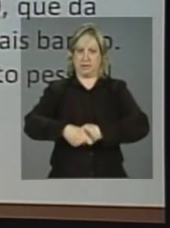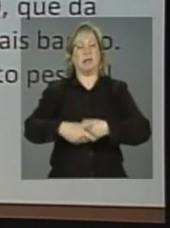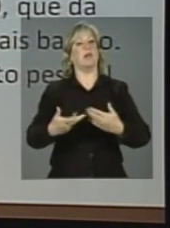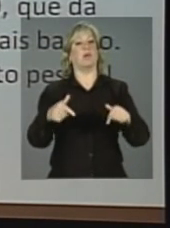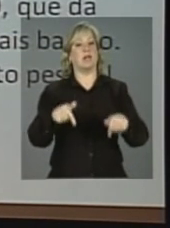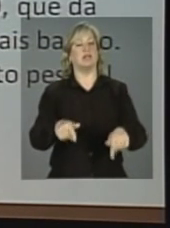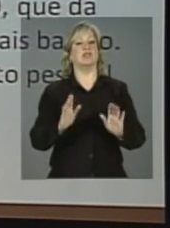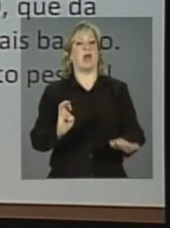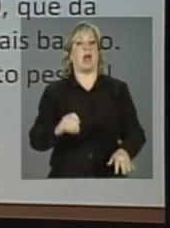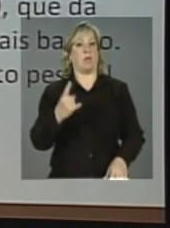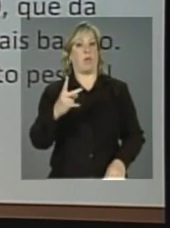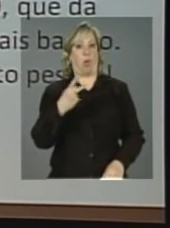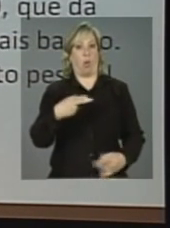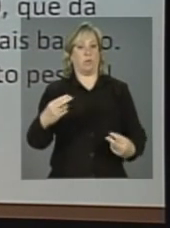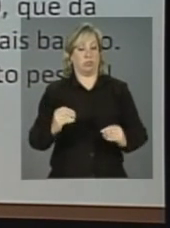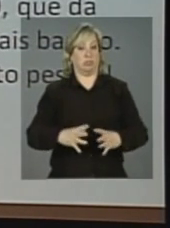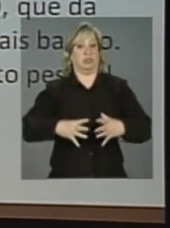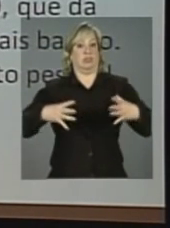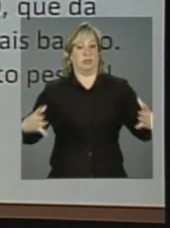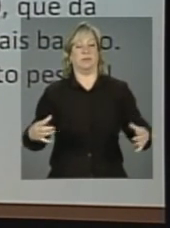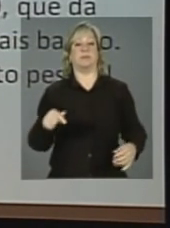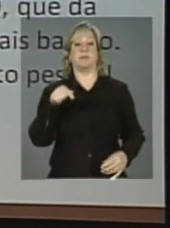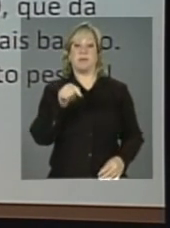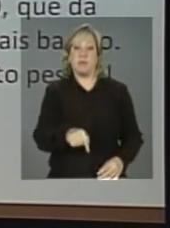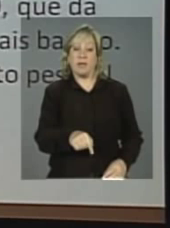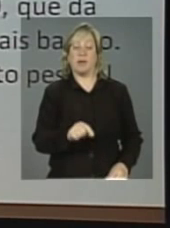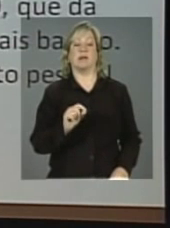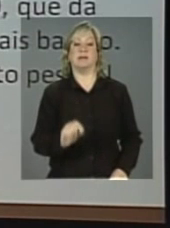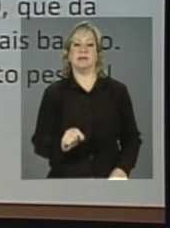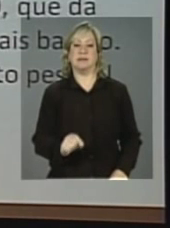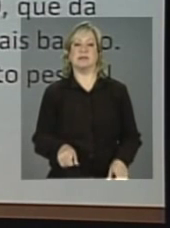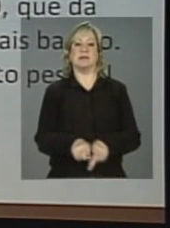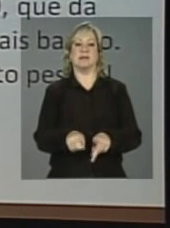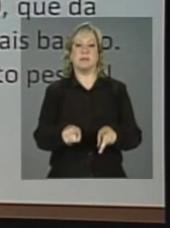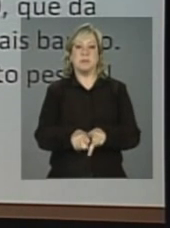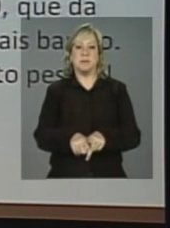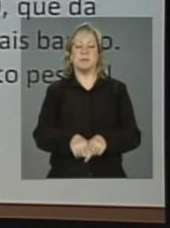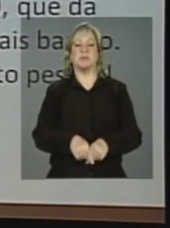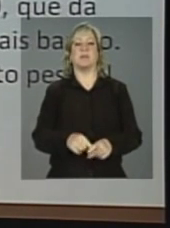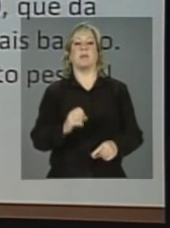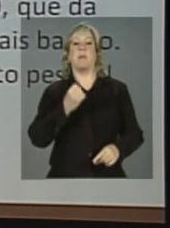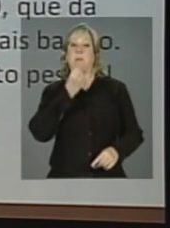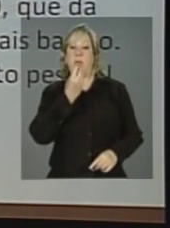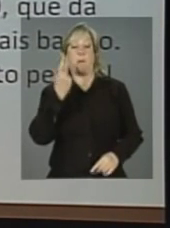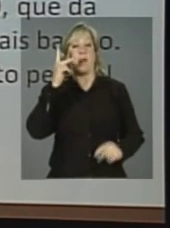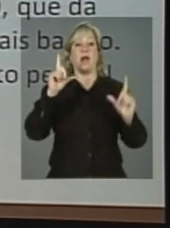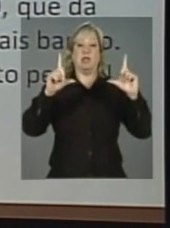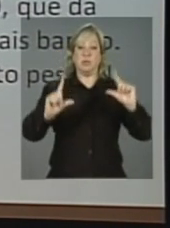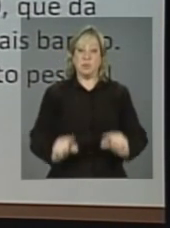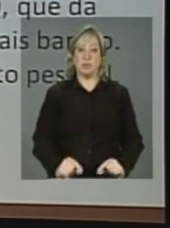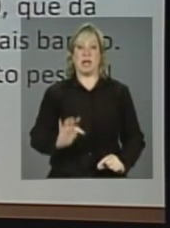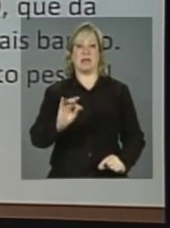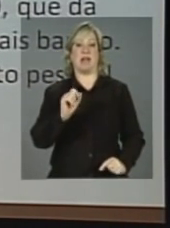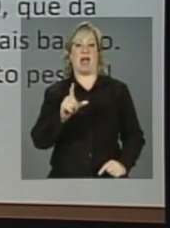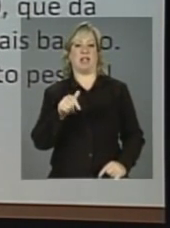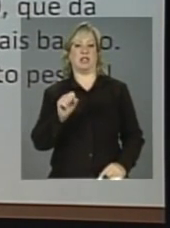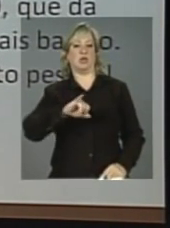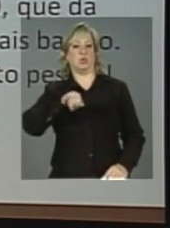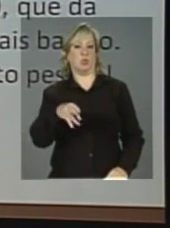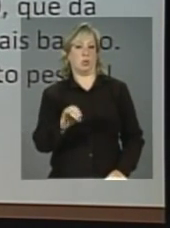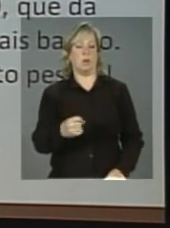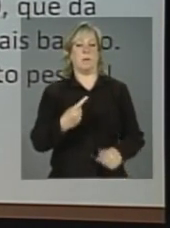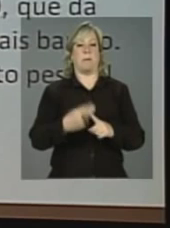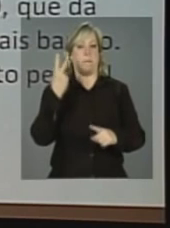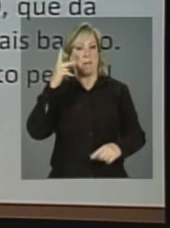uma modalidade predominante. E essa modalidade serviu também para baixar as taxas de juros, que para o crédito pessoal sempre